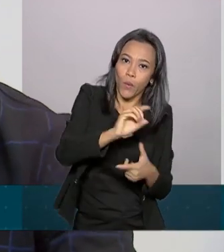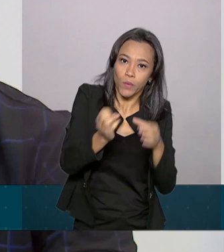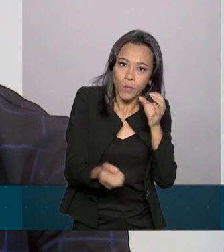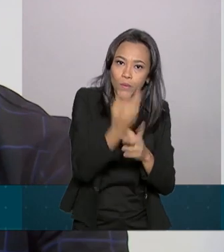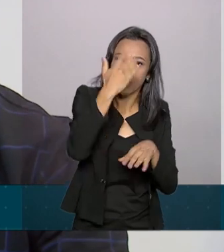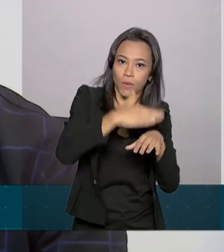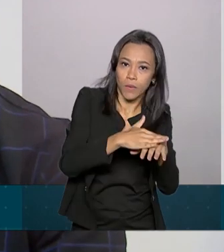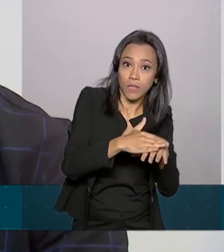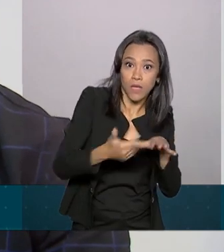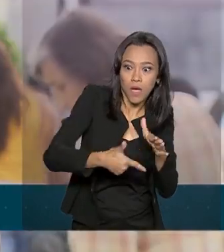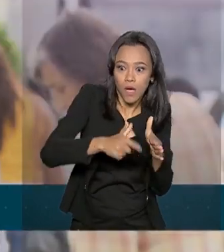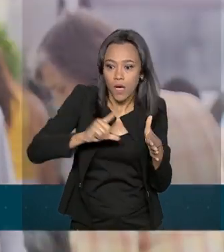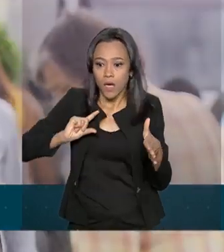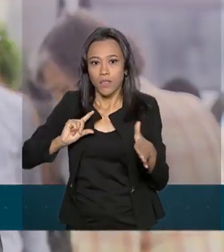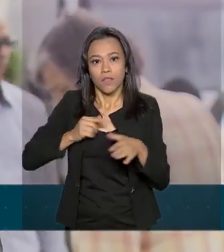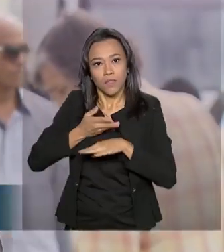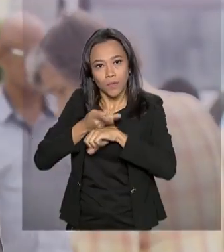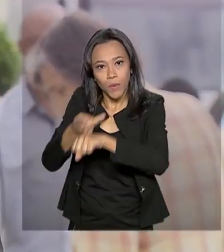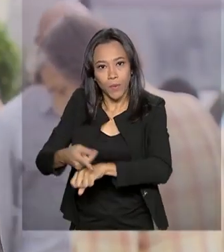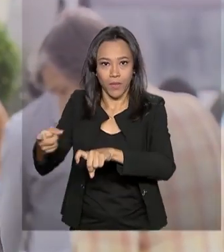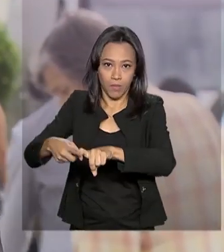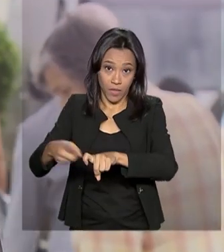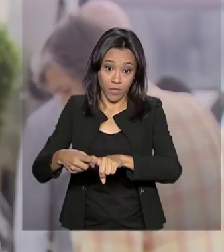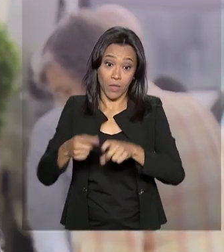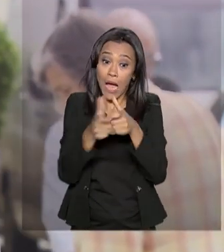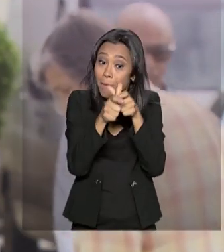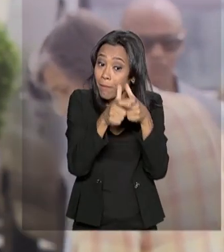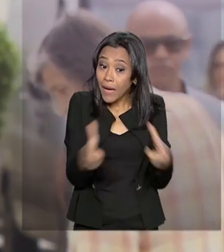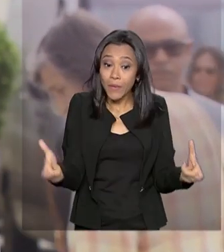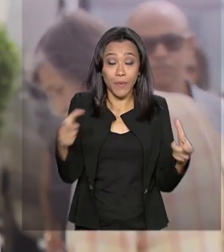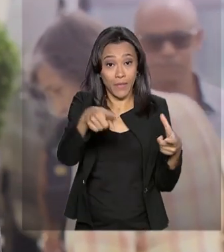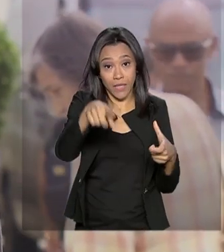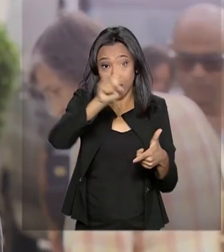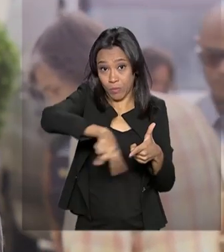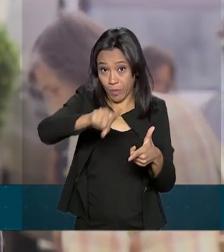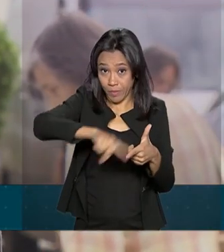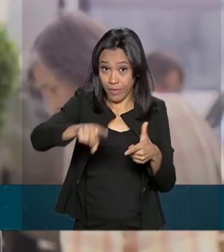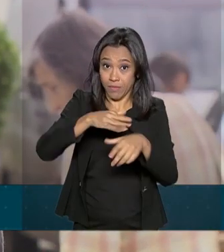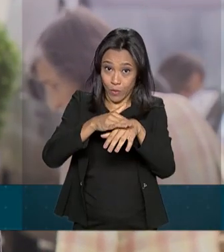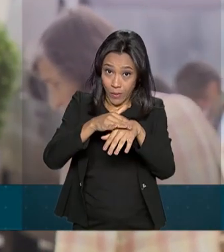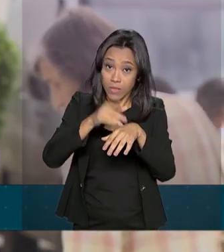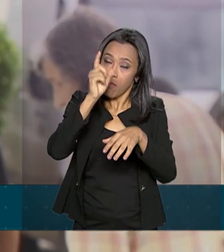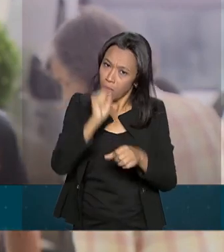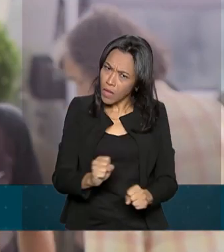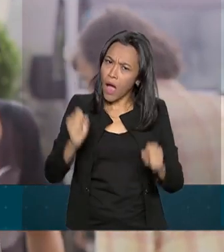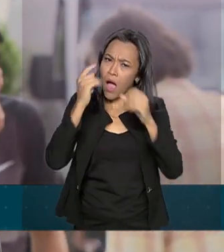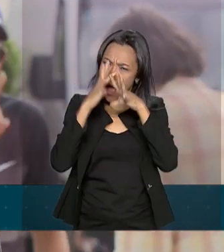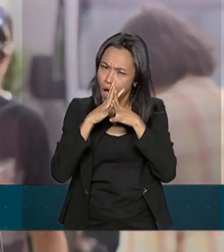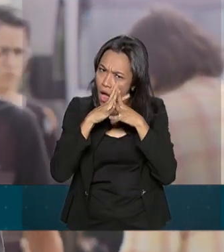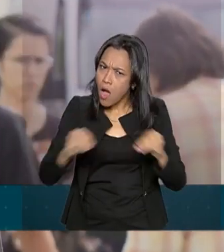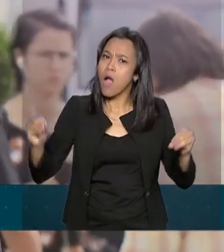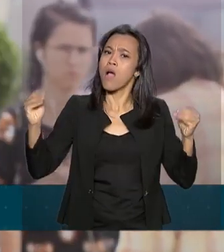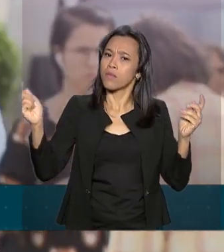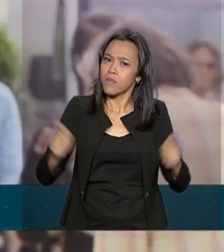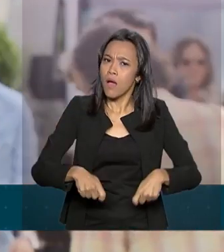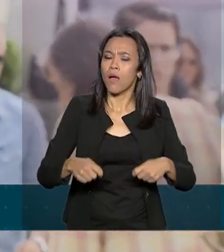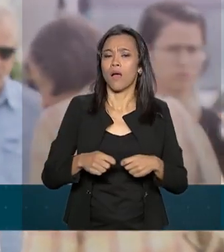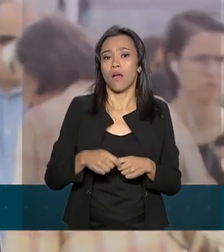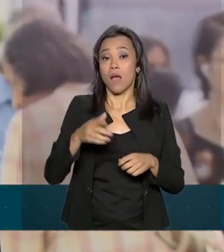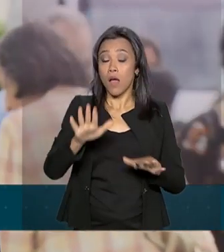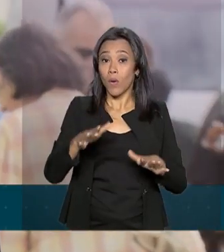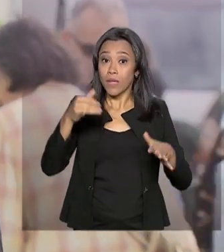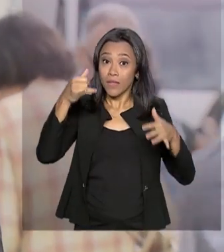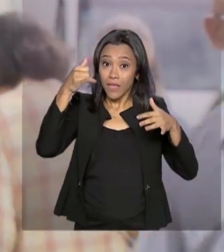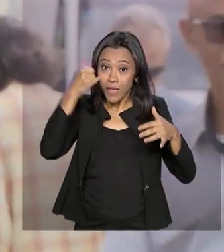tivesse descoberto a tempo. A maior parte das doenças nos olhos pode ser curada quando diagnosticada a tempo. A prevenção